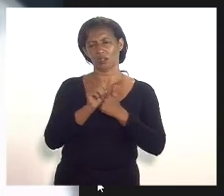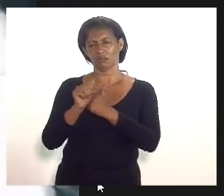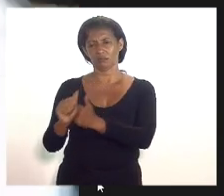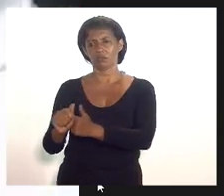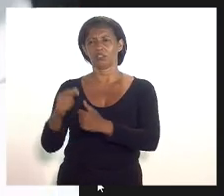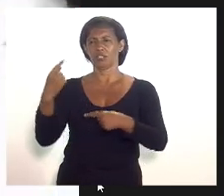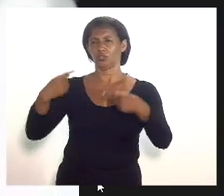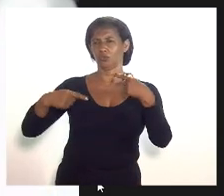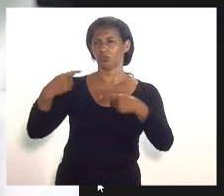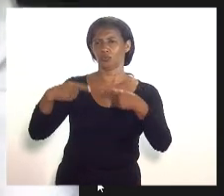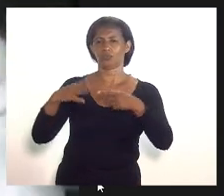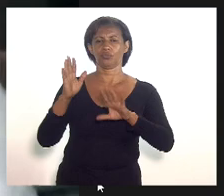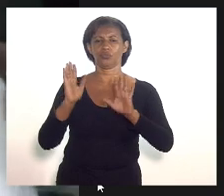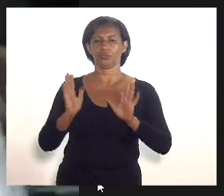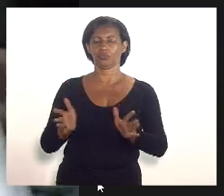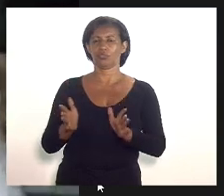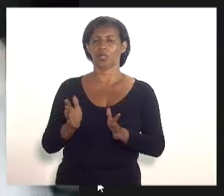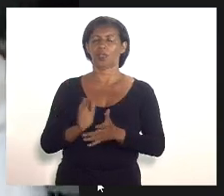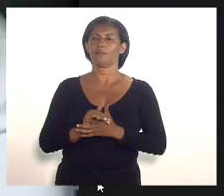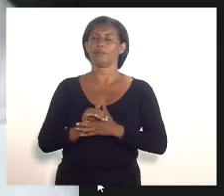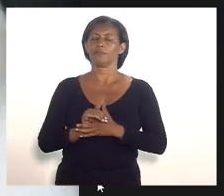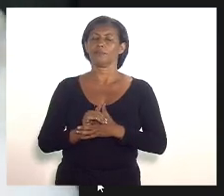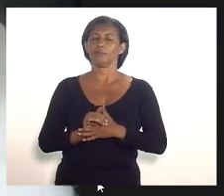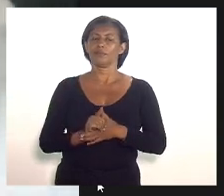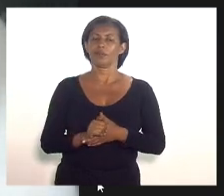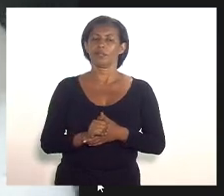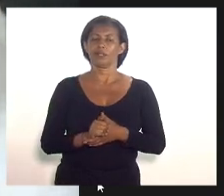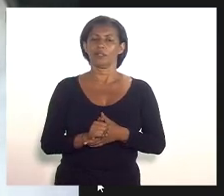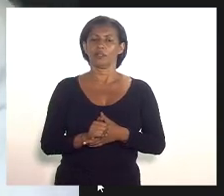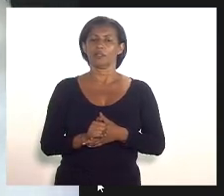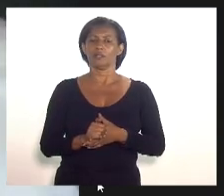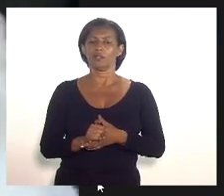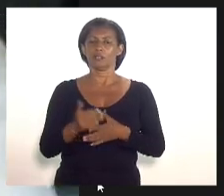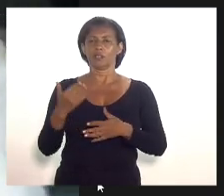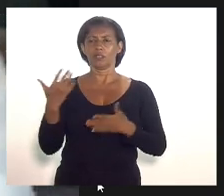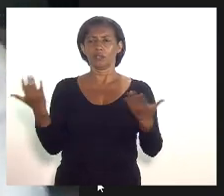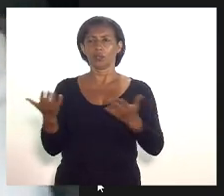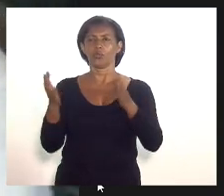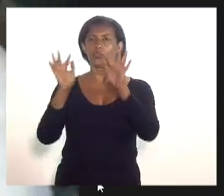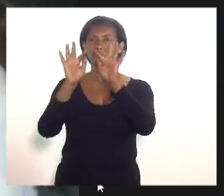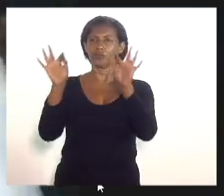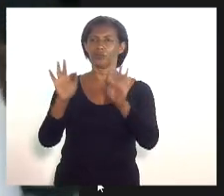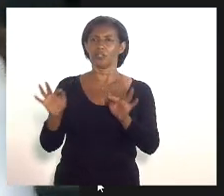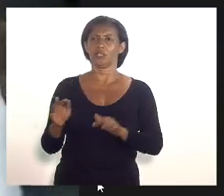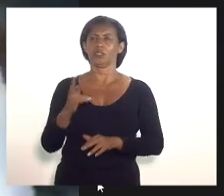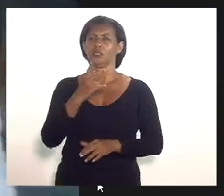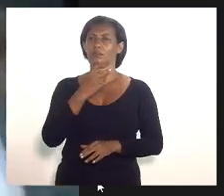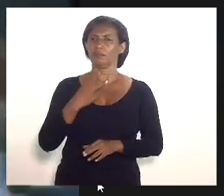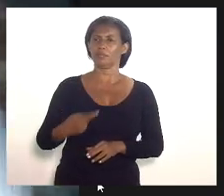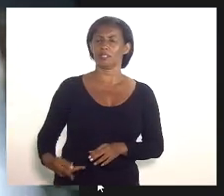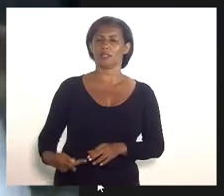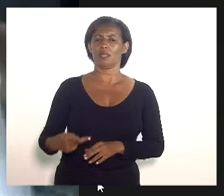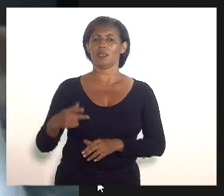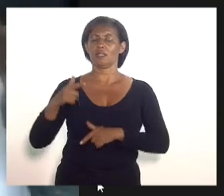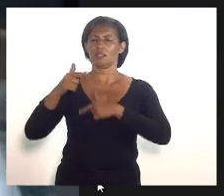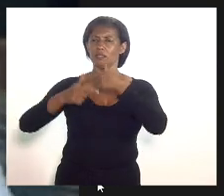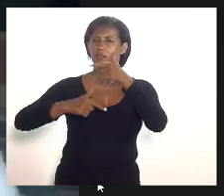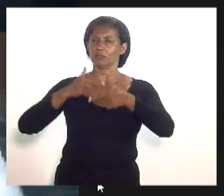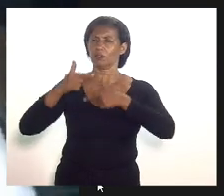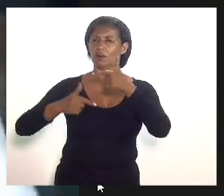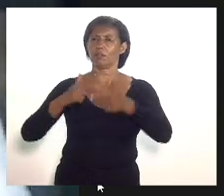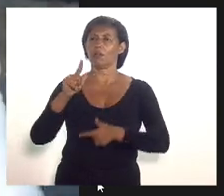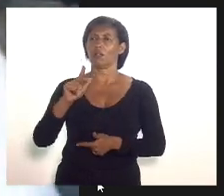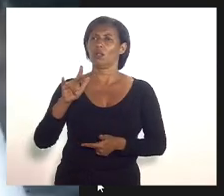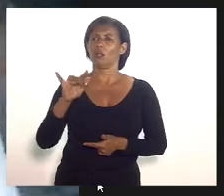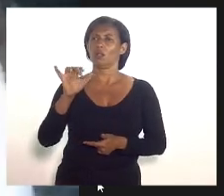então é um sinal claro e feliz com a presidência dos trabalhos agora pelo deputado Luiz Paulo